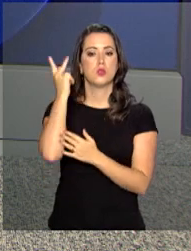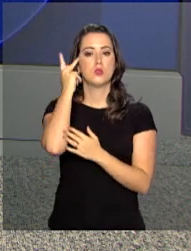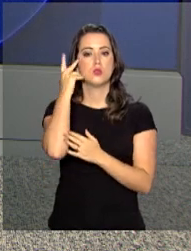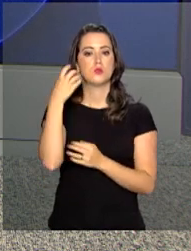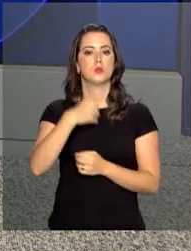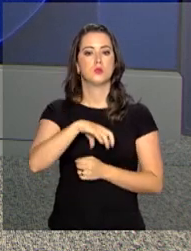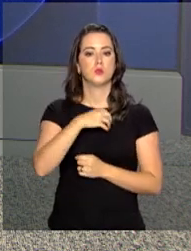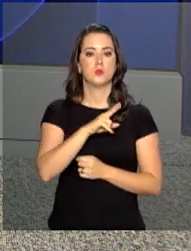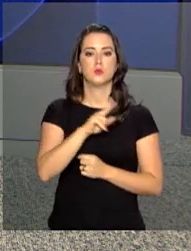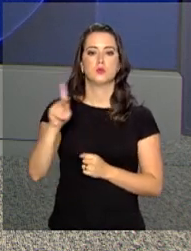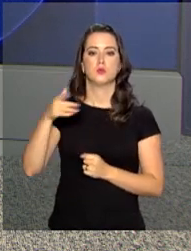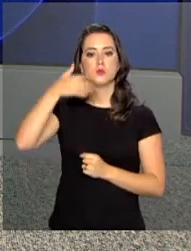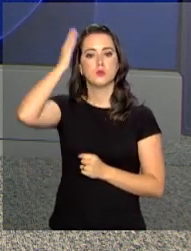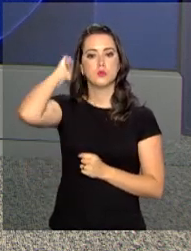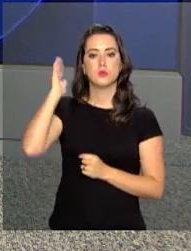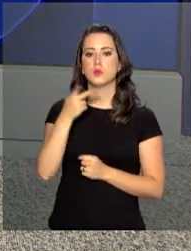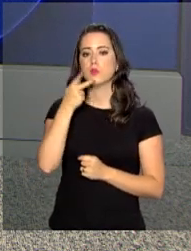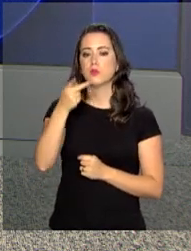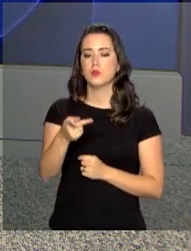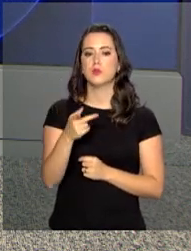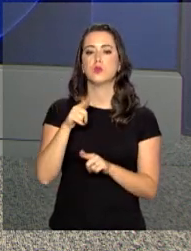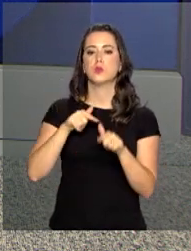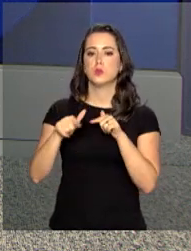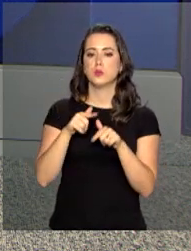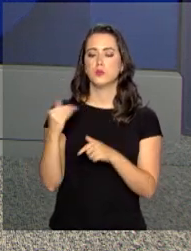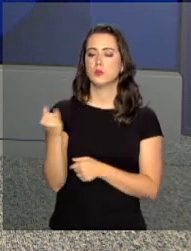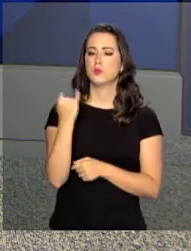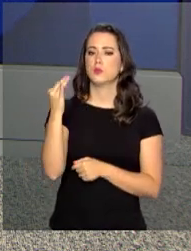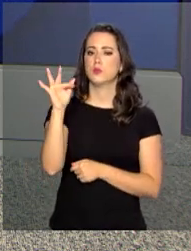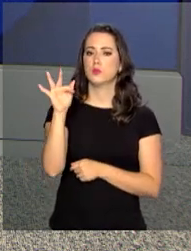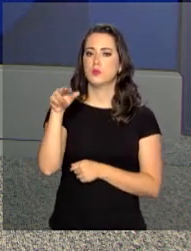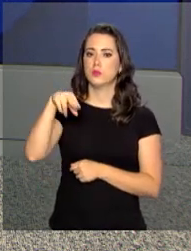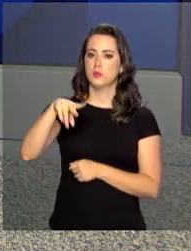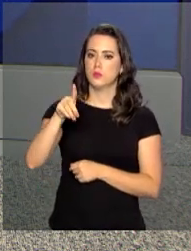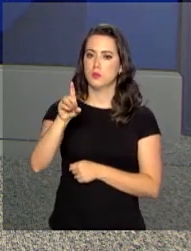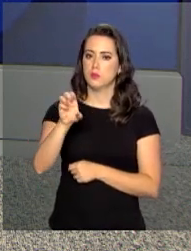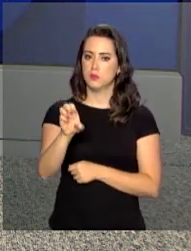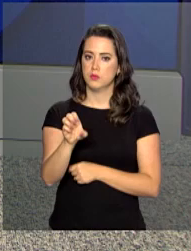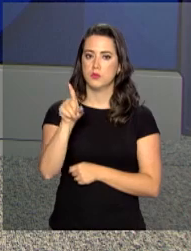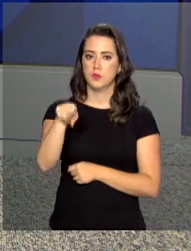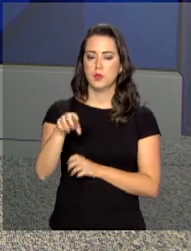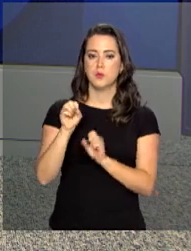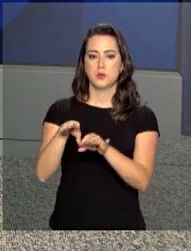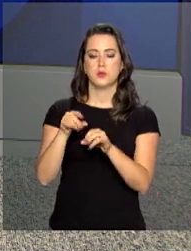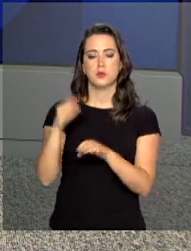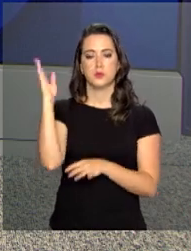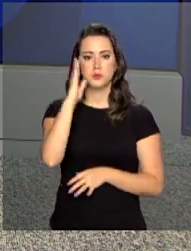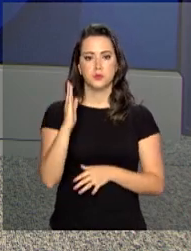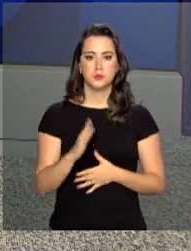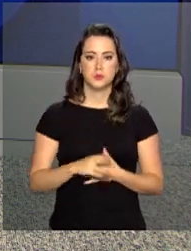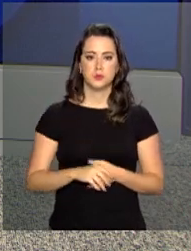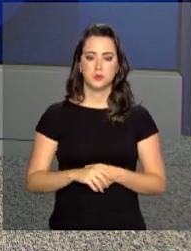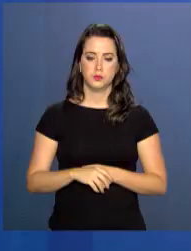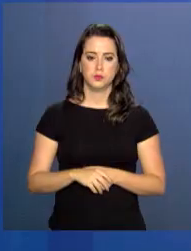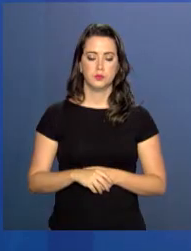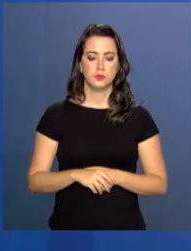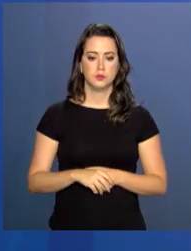Paulo e da Bahia. O presidente Michel Temer comentou o papel do FNDE para a educação brasileira.